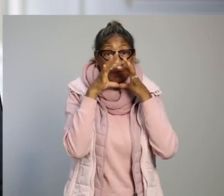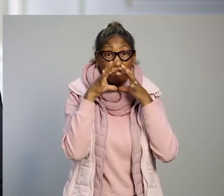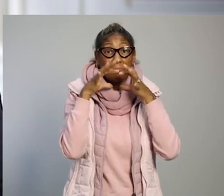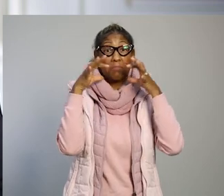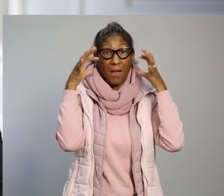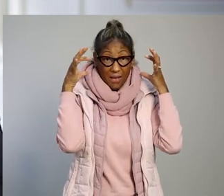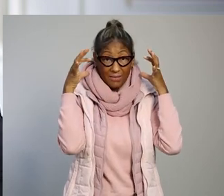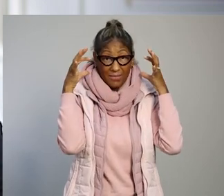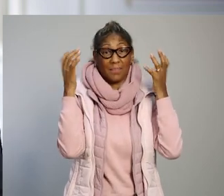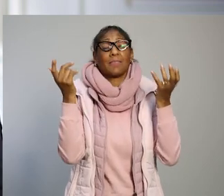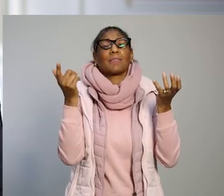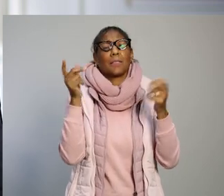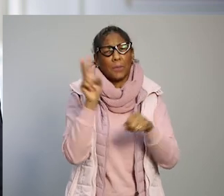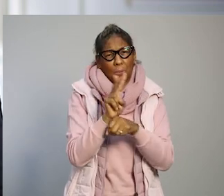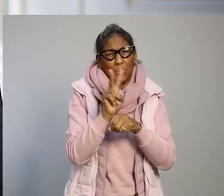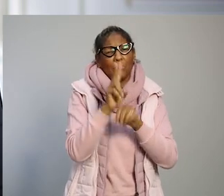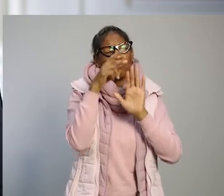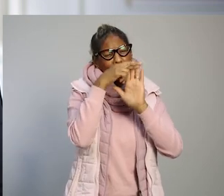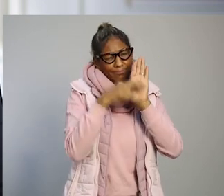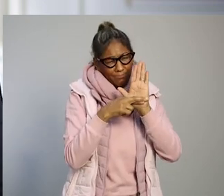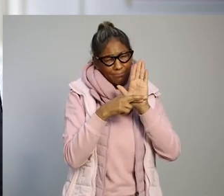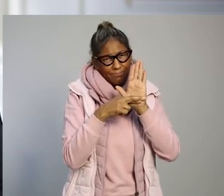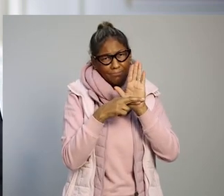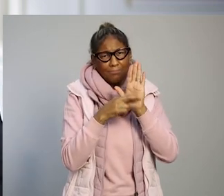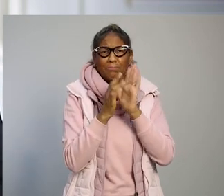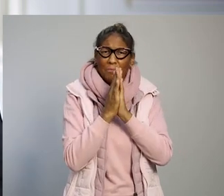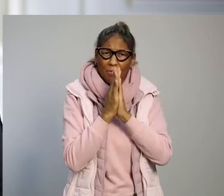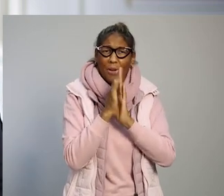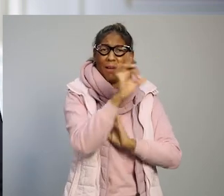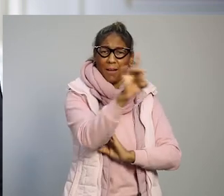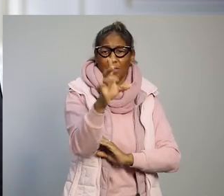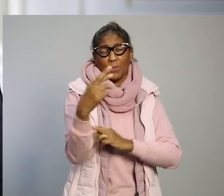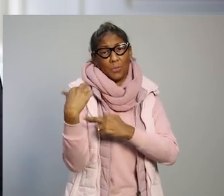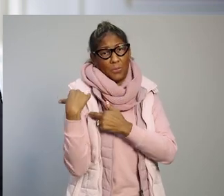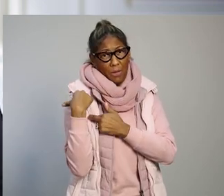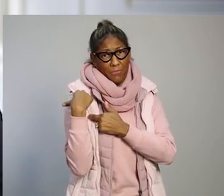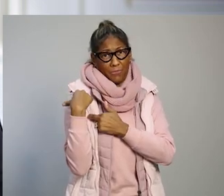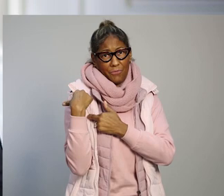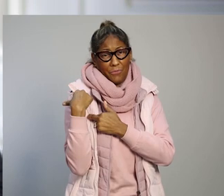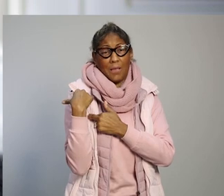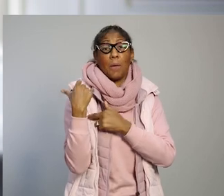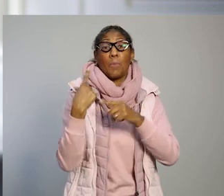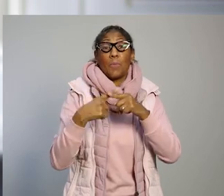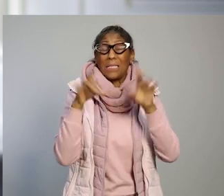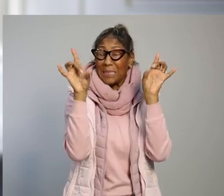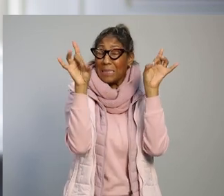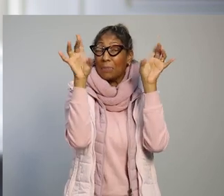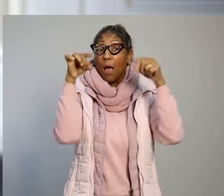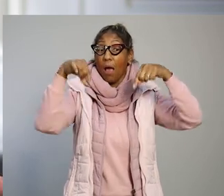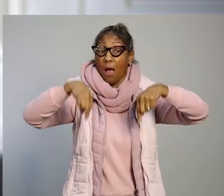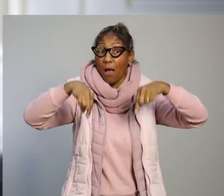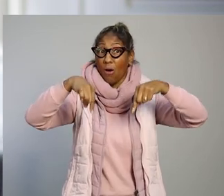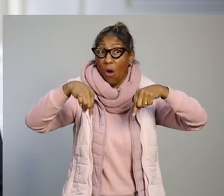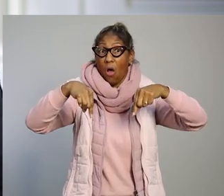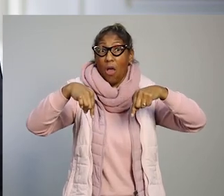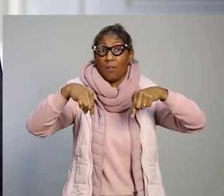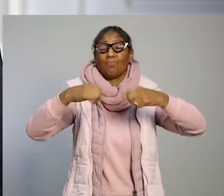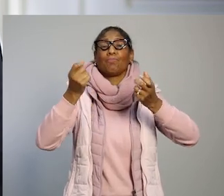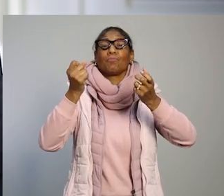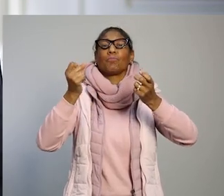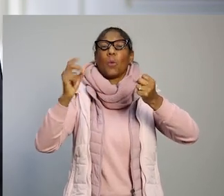máscara, respeite os protocolos, faça a sua parte, porque especialmente numa pandemia